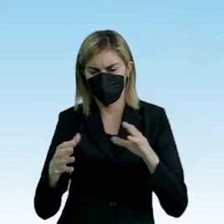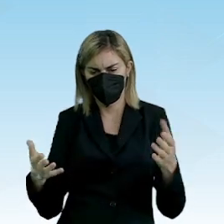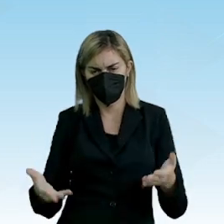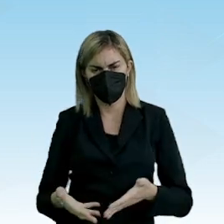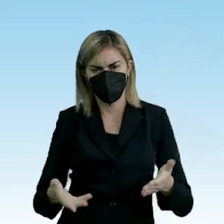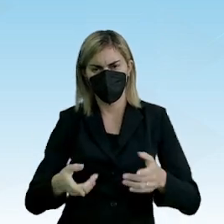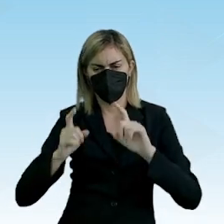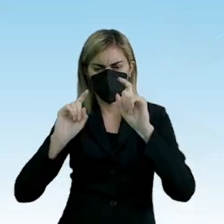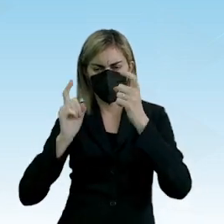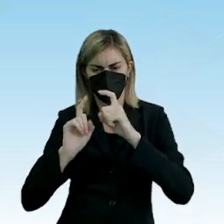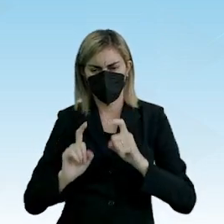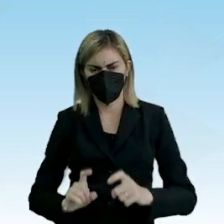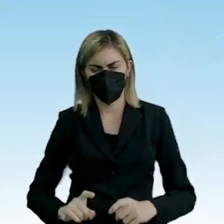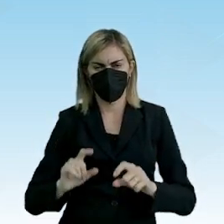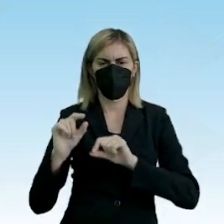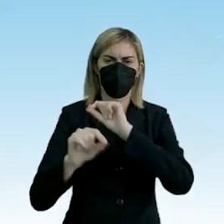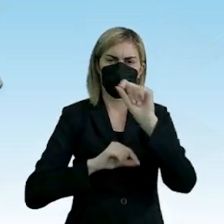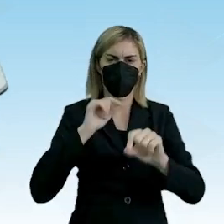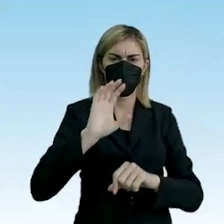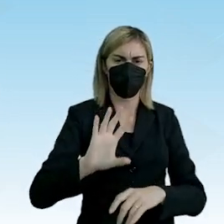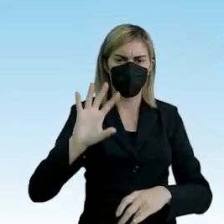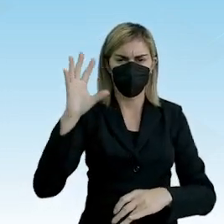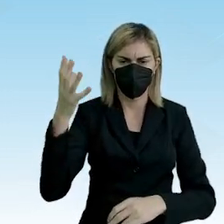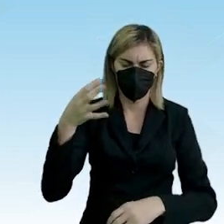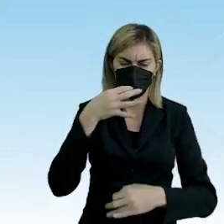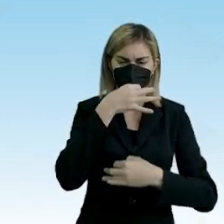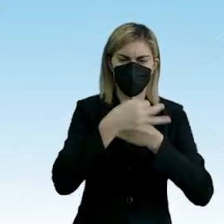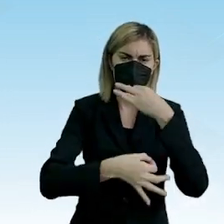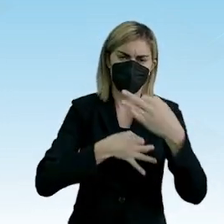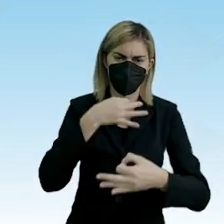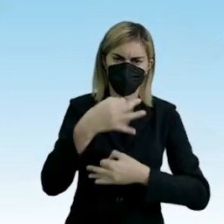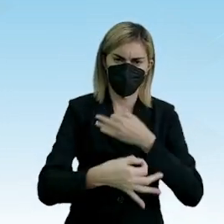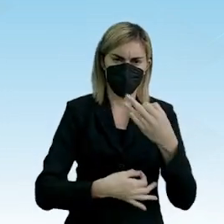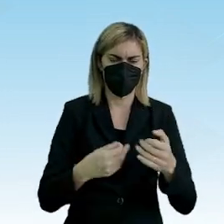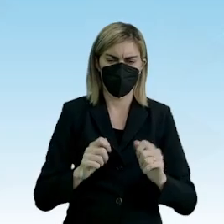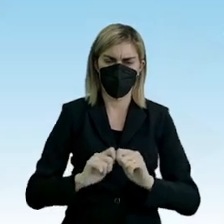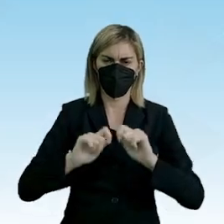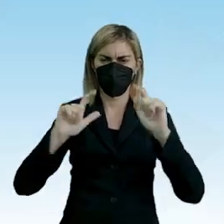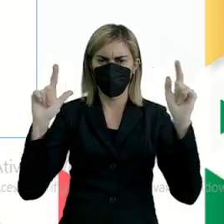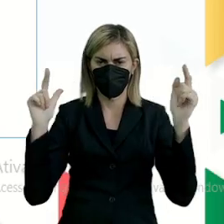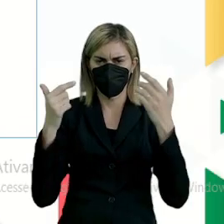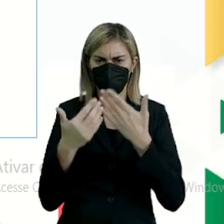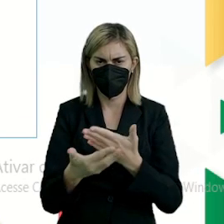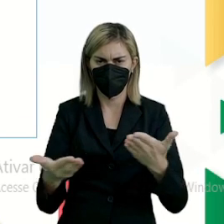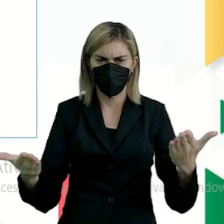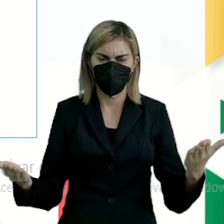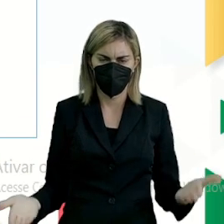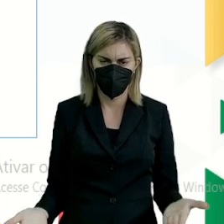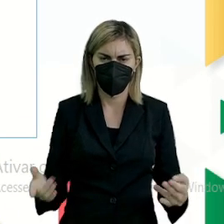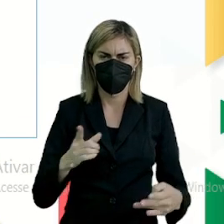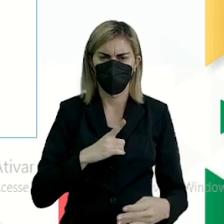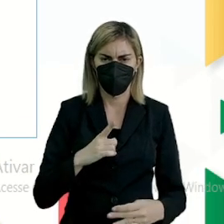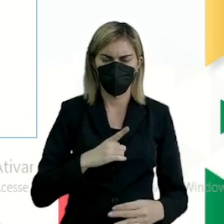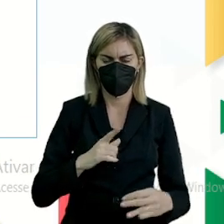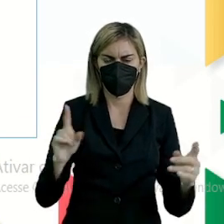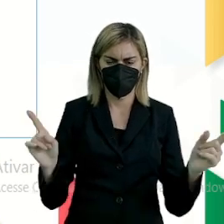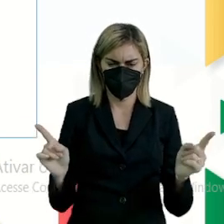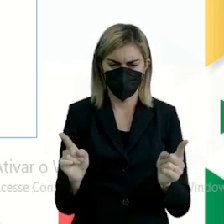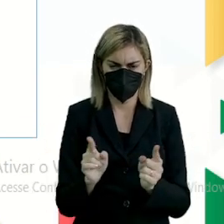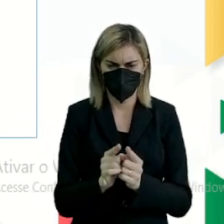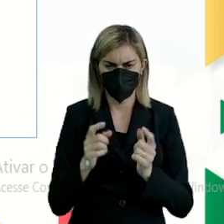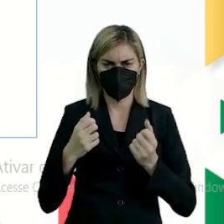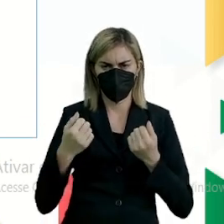vamos discutir um pouco sobre o que é fato e o que é opinião. Na tela, trago para vocês uma breve